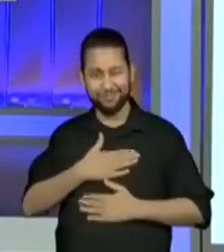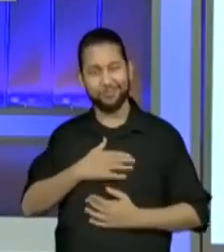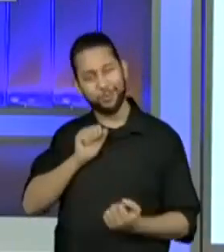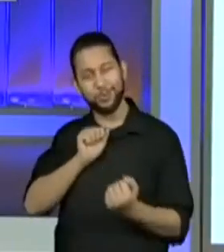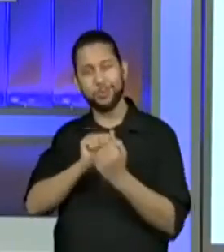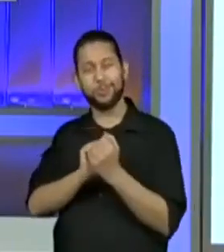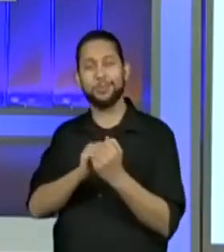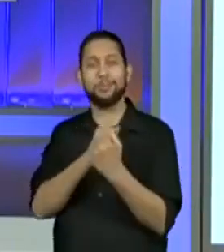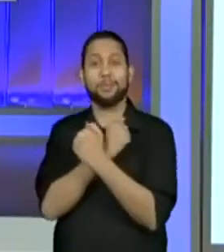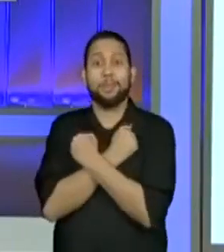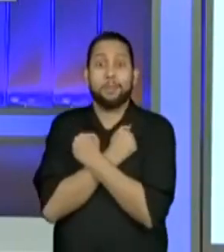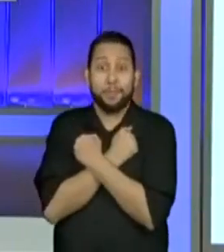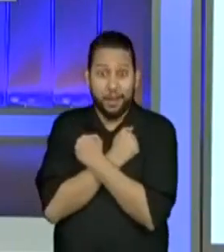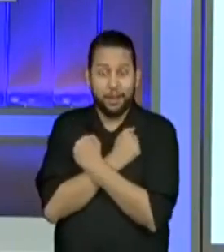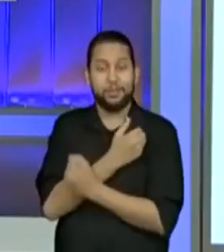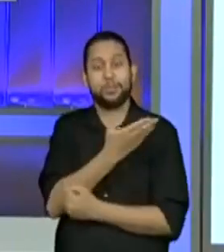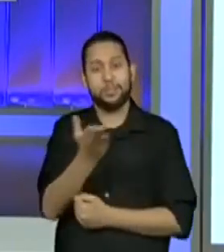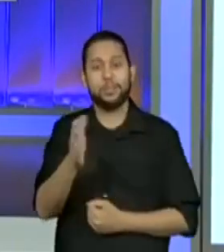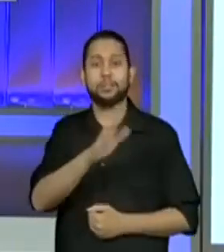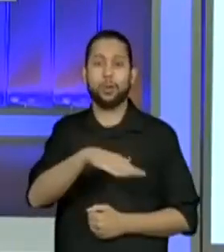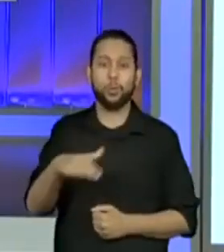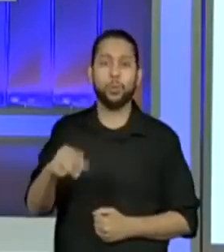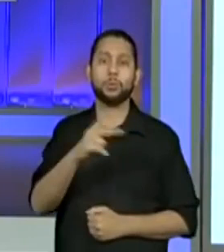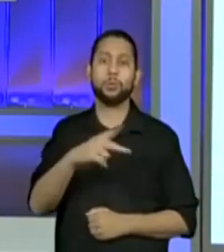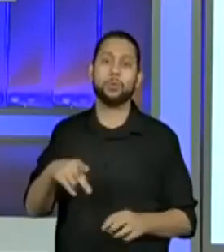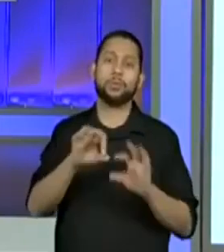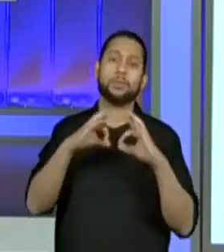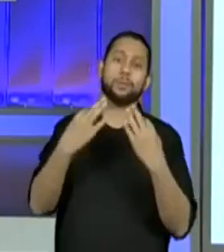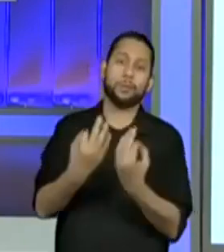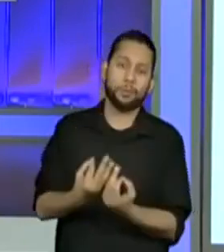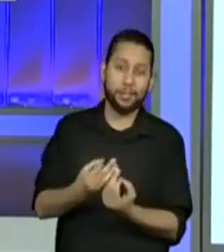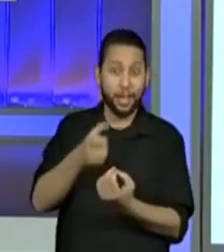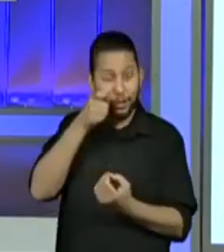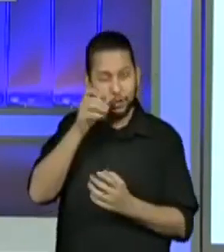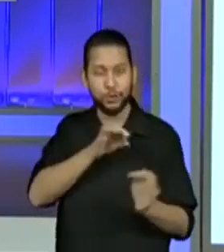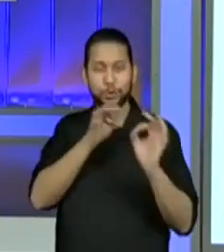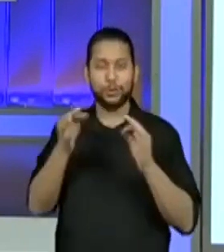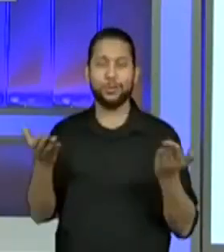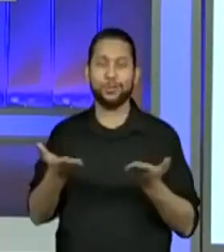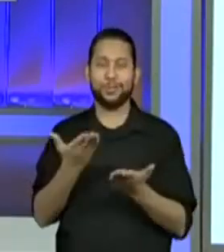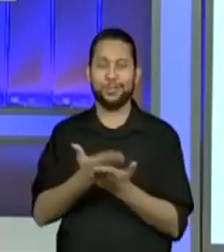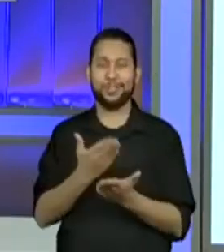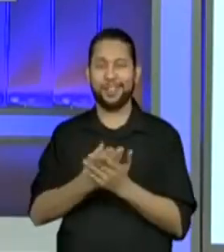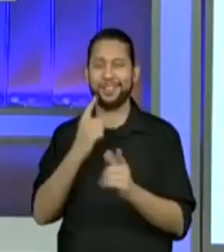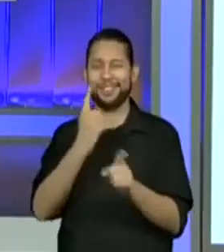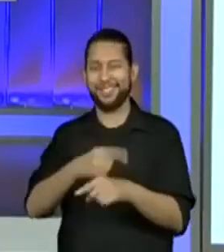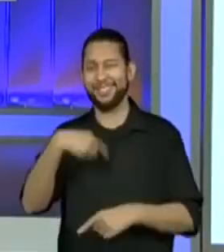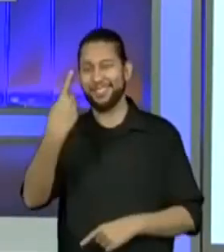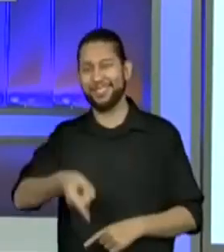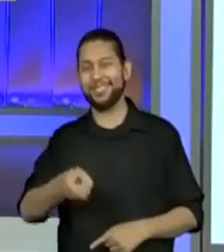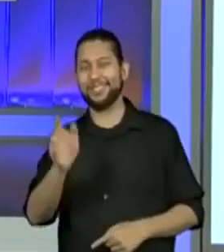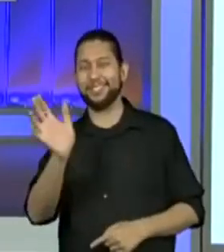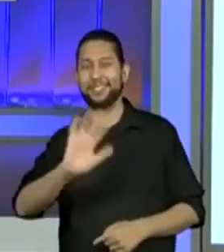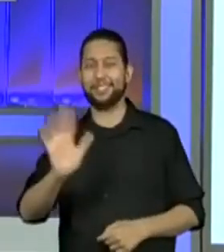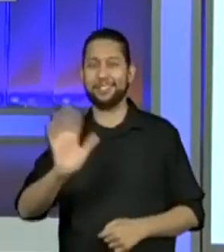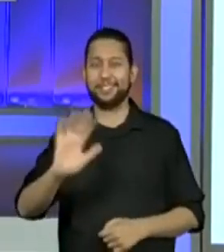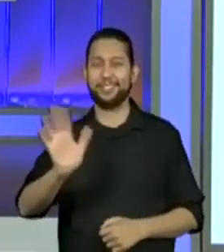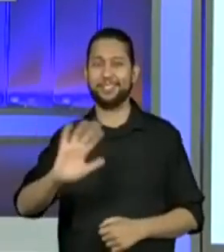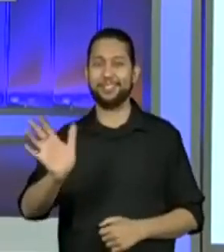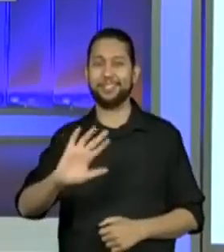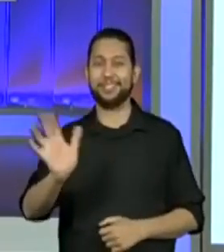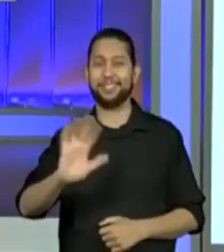Um grande abraço, estudantes, professores, pais que acompanharam essa aula. Até a próxima. Tchau, tchau.